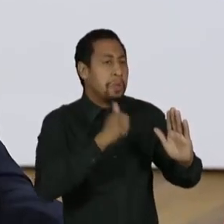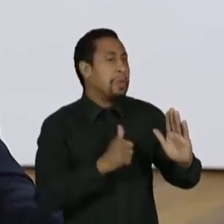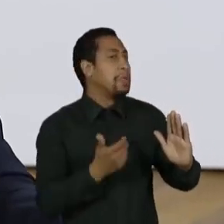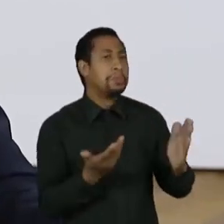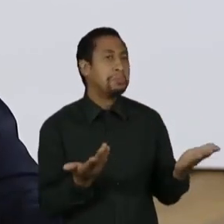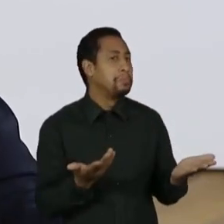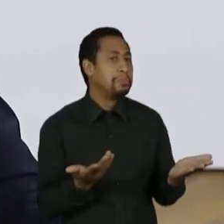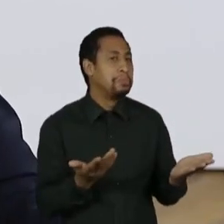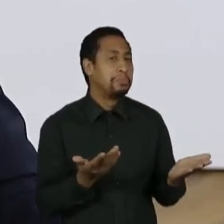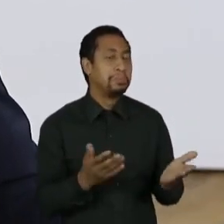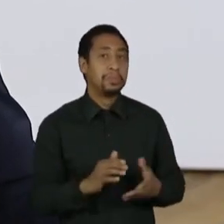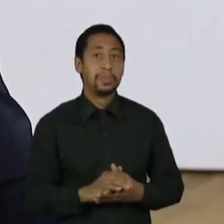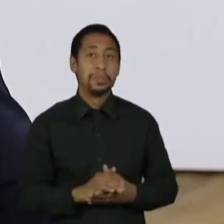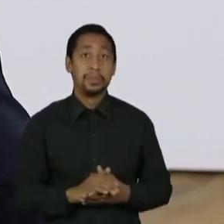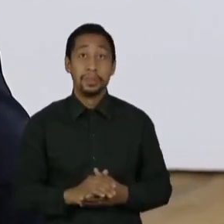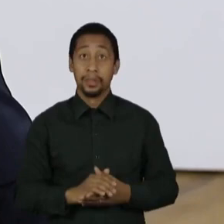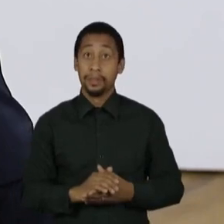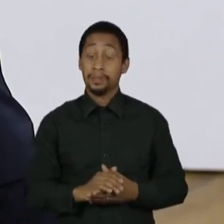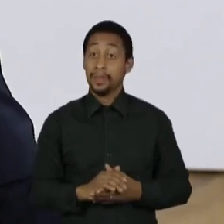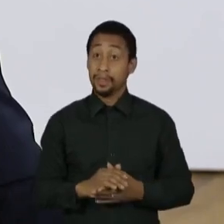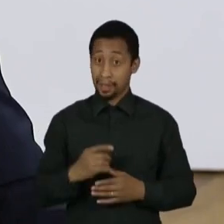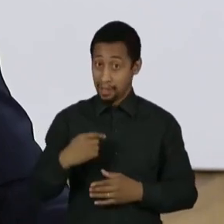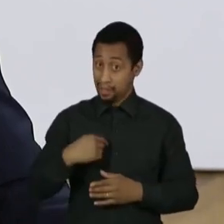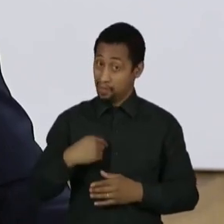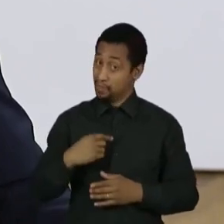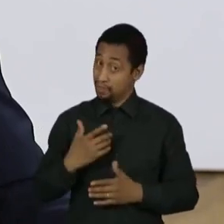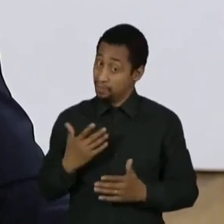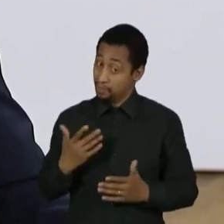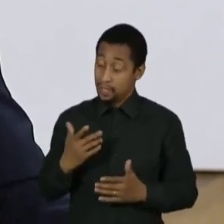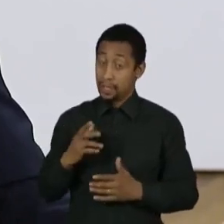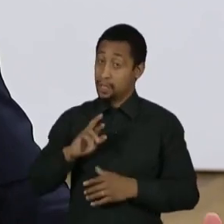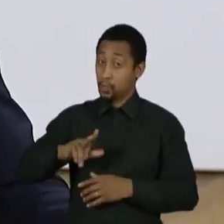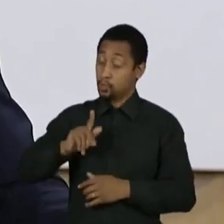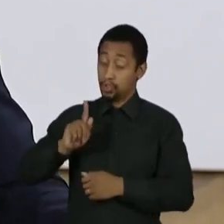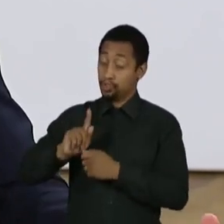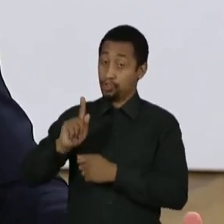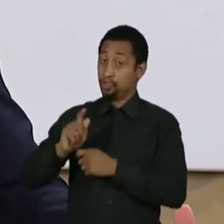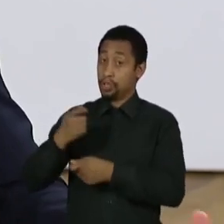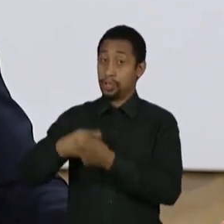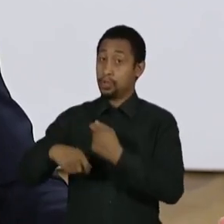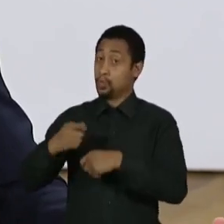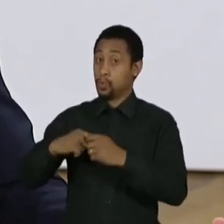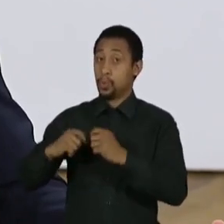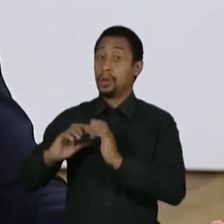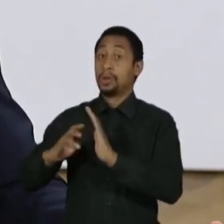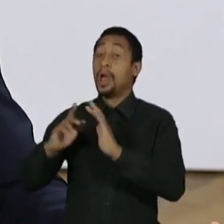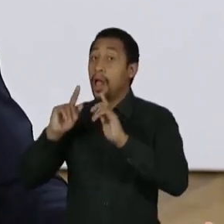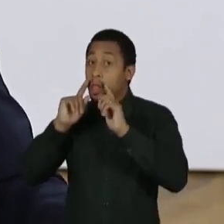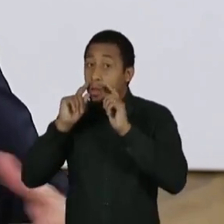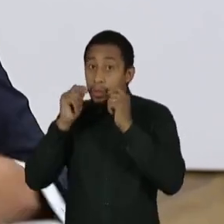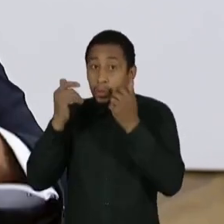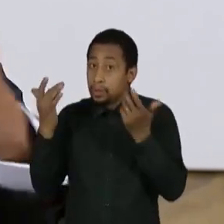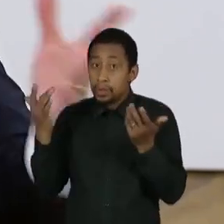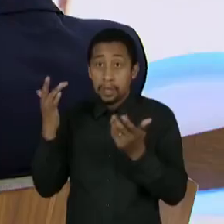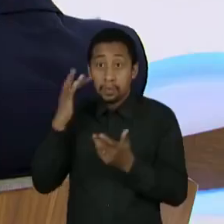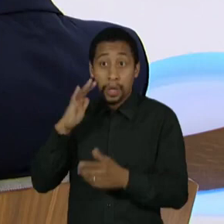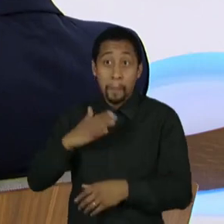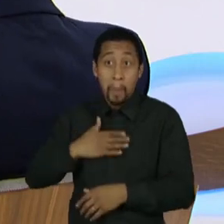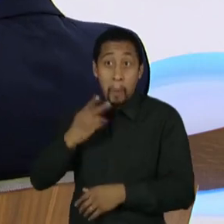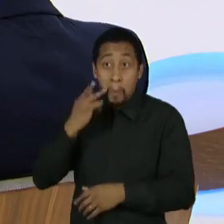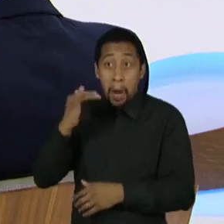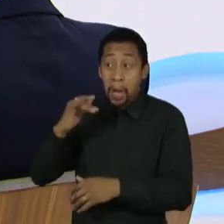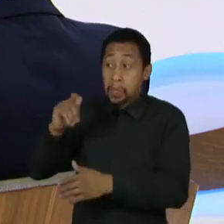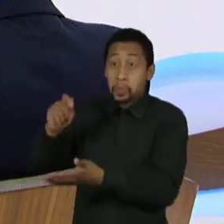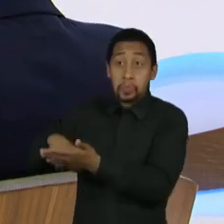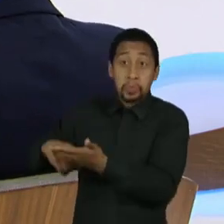Júlio, eu não sou gestor do Progressista de Alagoas. Eu sequer sei se o meu pai é quem faz esses contratos. Ele assina o cheque